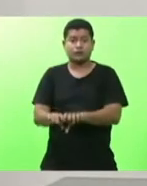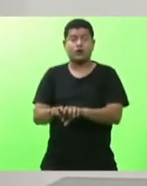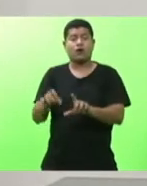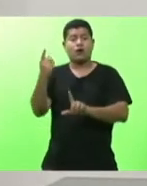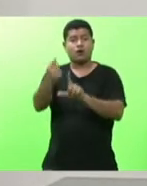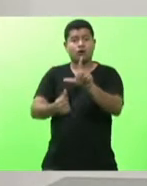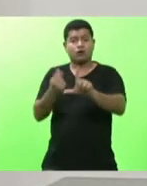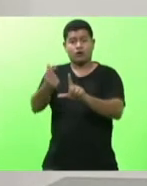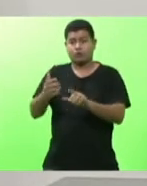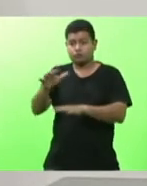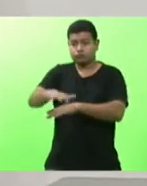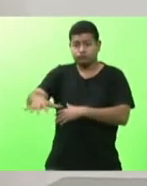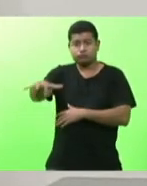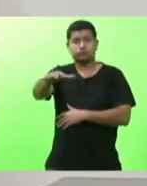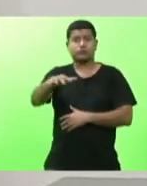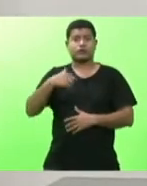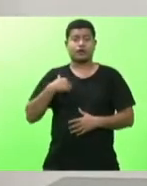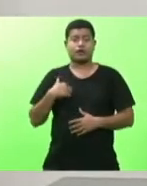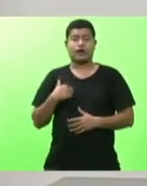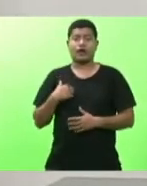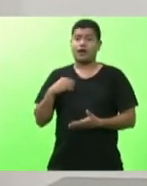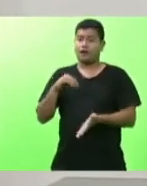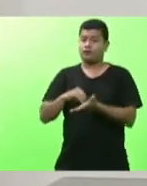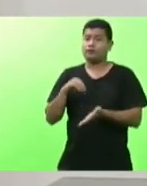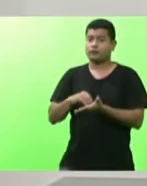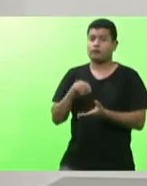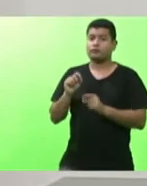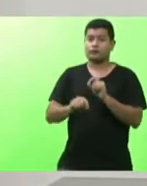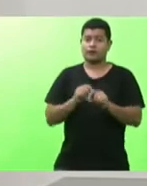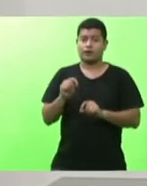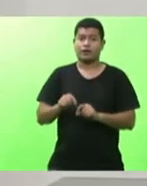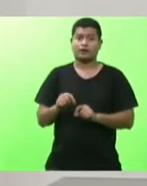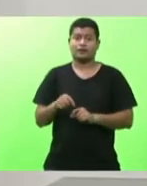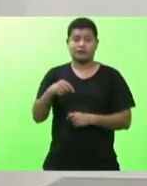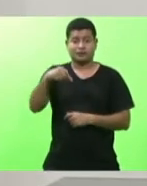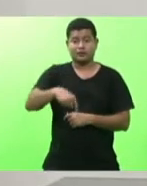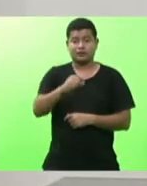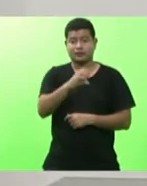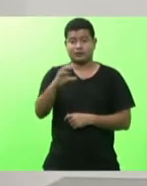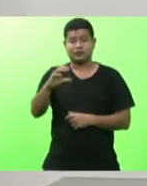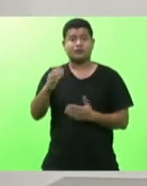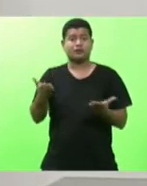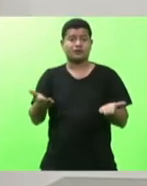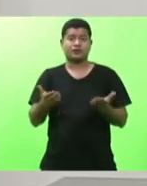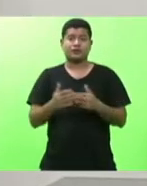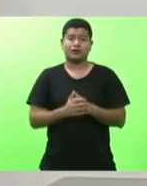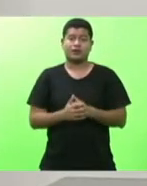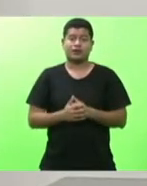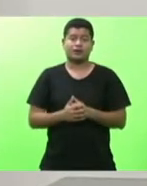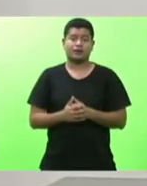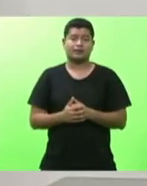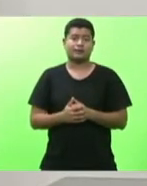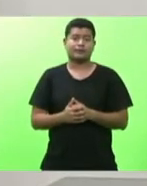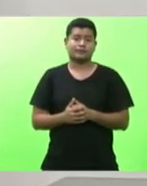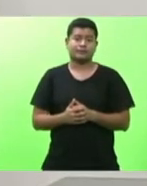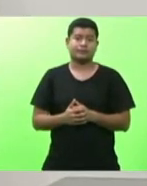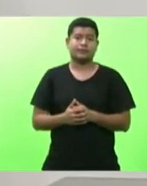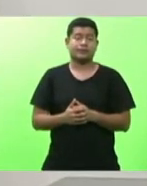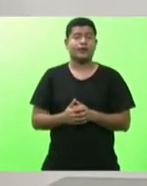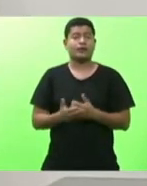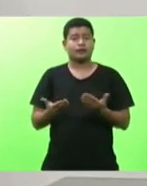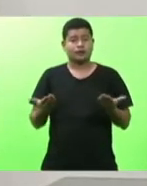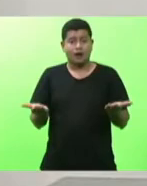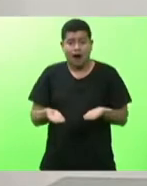Ele não tinha no seu mapa estratégico a figuração de Santa Catarina até então. A consulta pública vai se